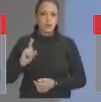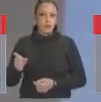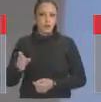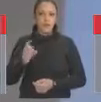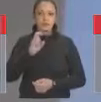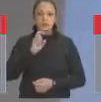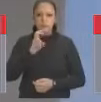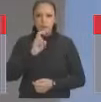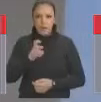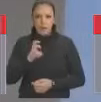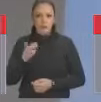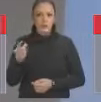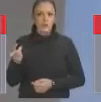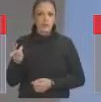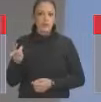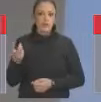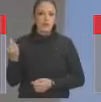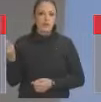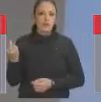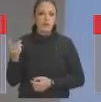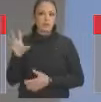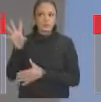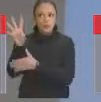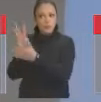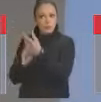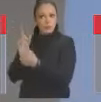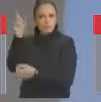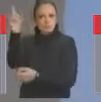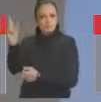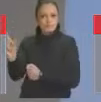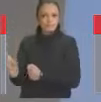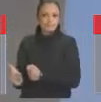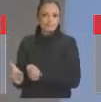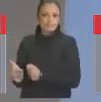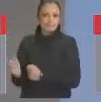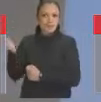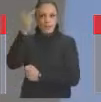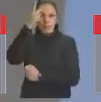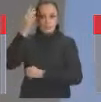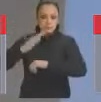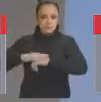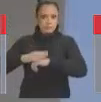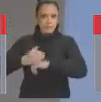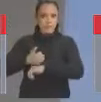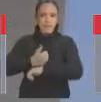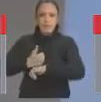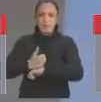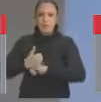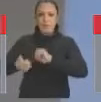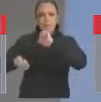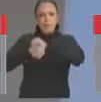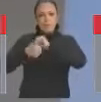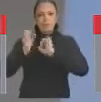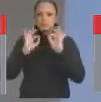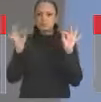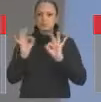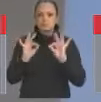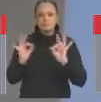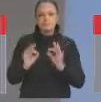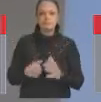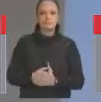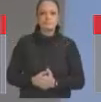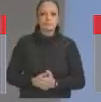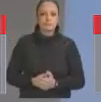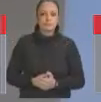se inspira numa pessoa totalmente desqualificada, que já foi desmascarada lá em Santa